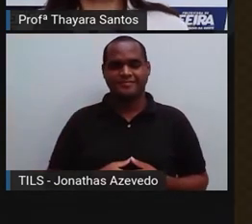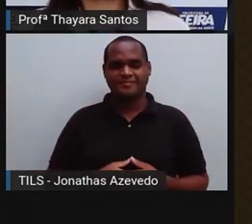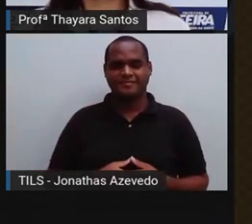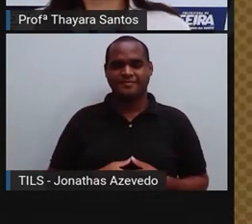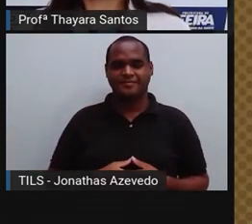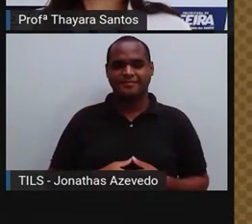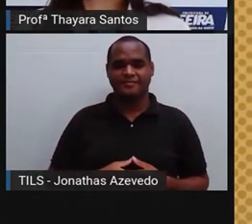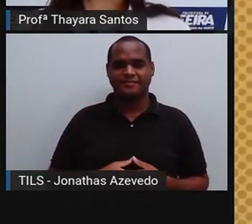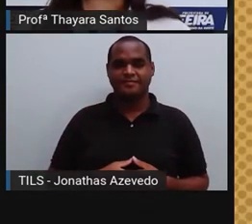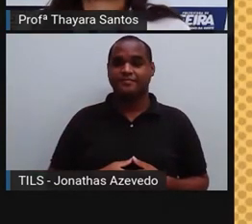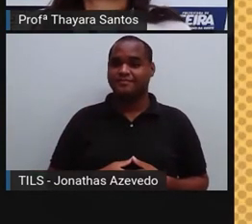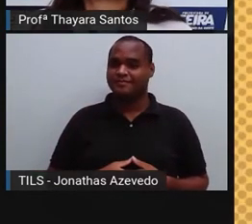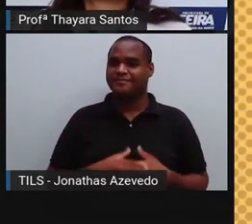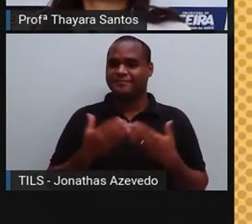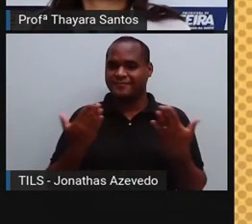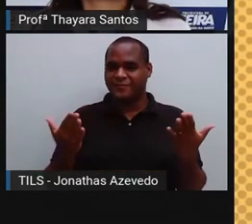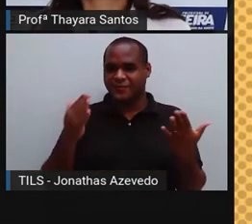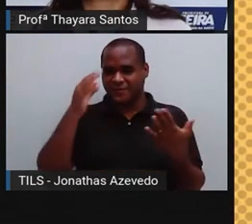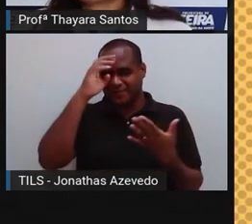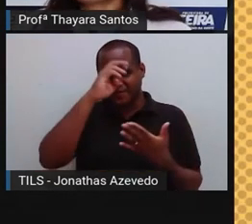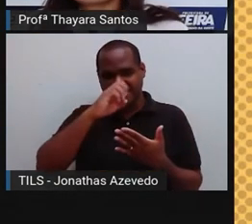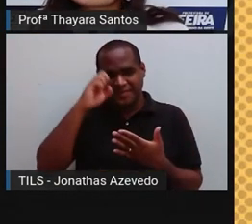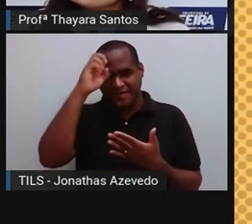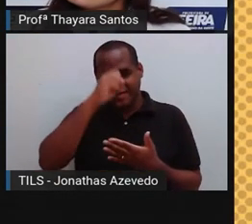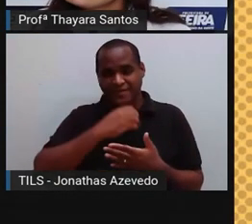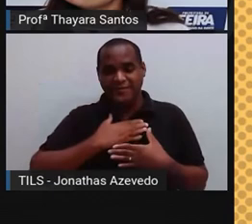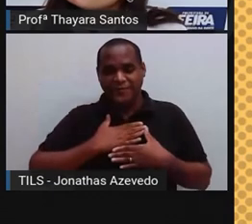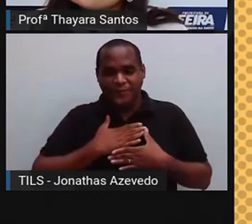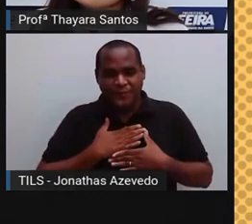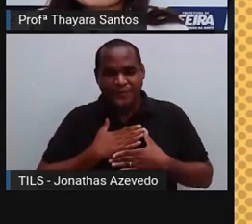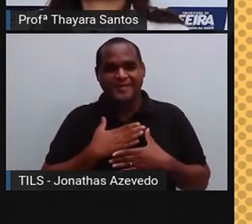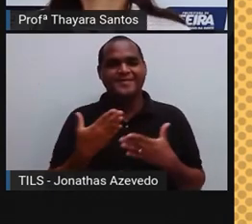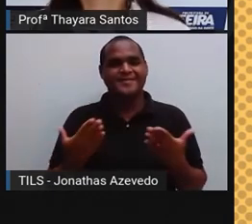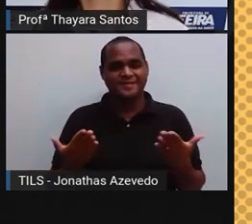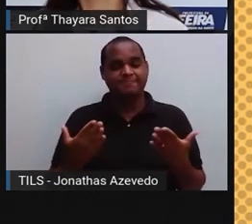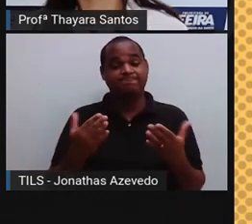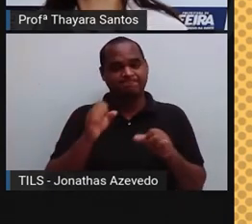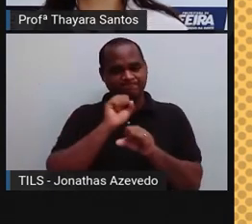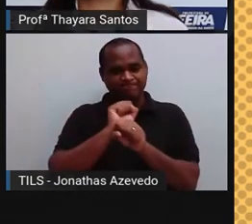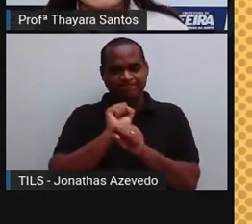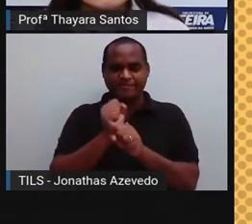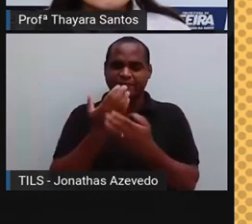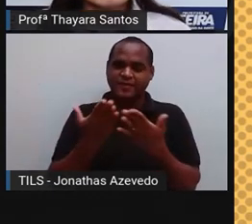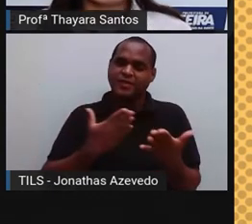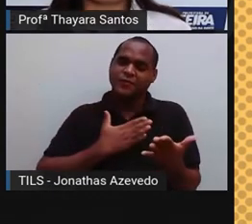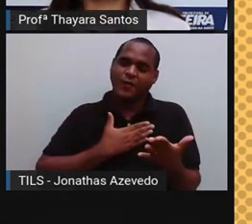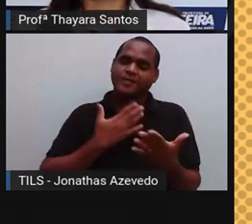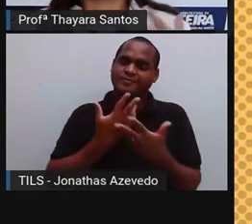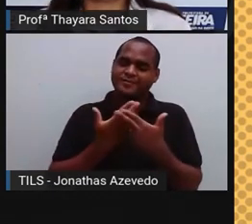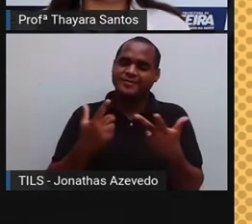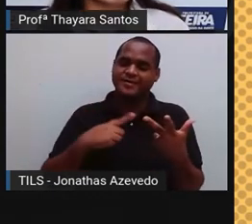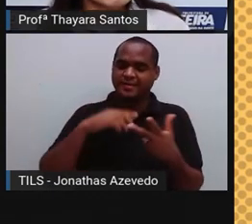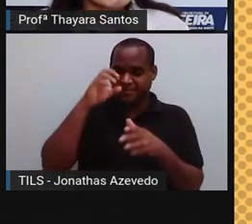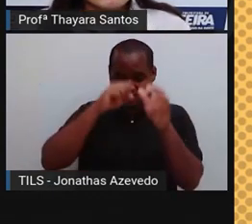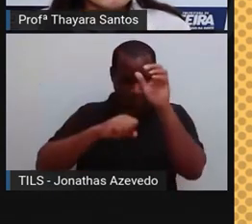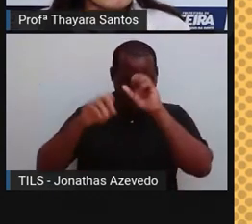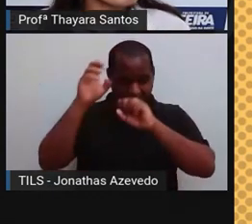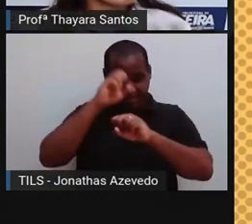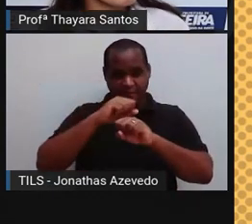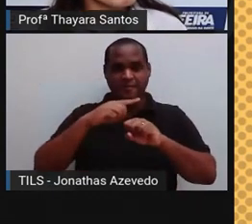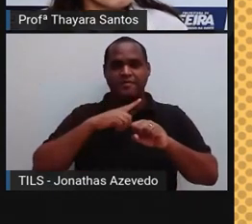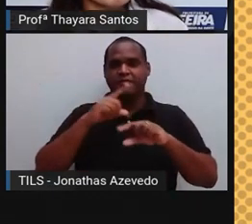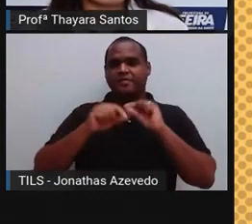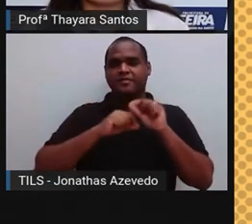E aí pessoal, vocês gostaram do que a gente aprendeu hoje? Espero que vocês tenham gostado, que vocês tenham aprendido bastante sobre os nossos cinco